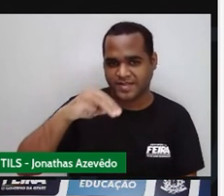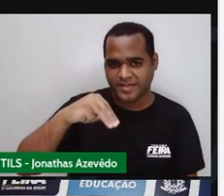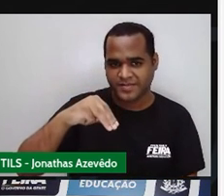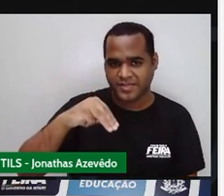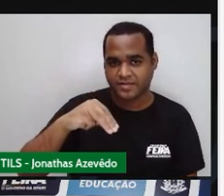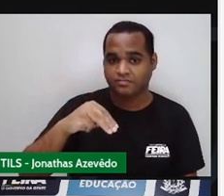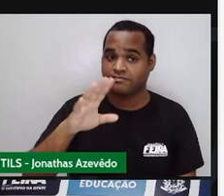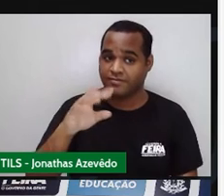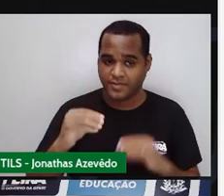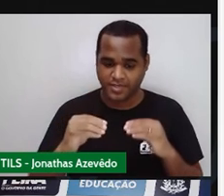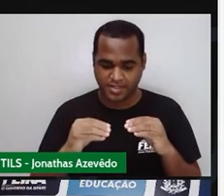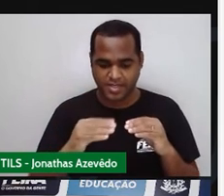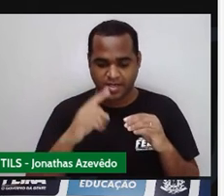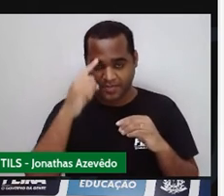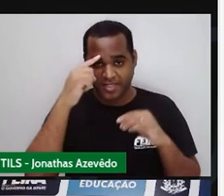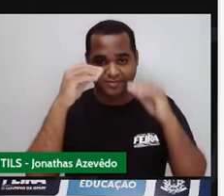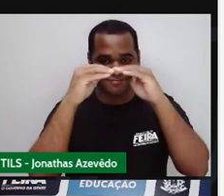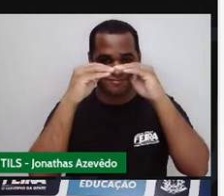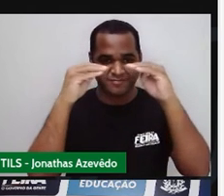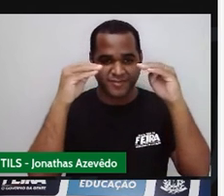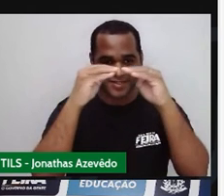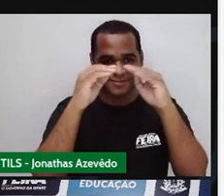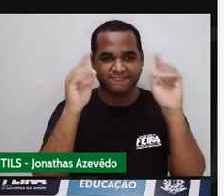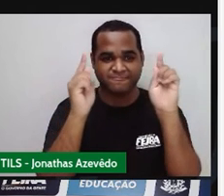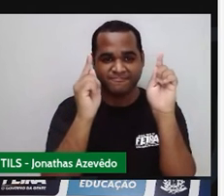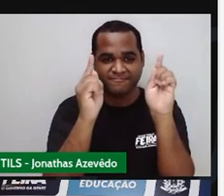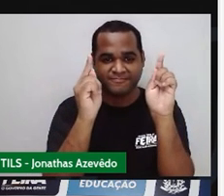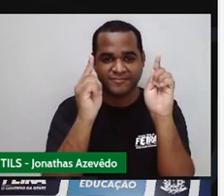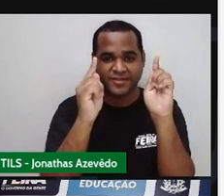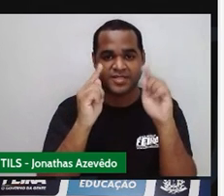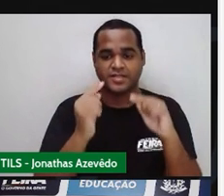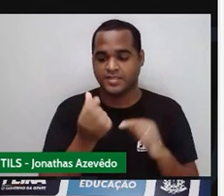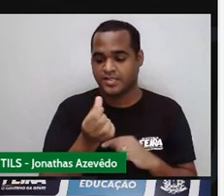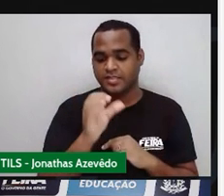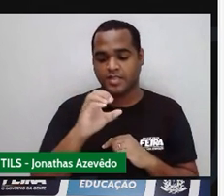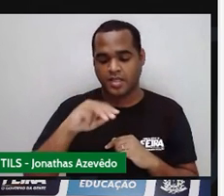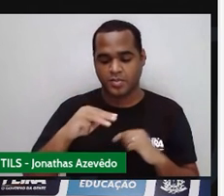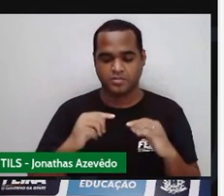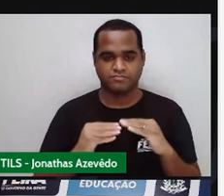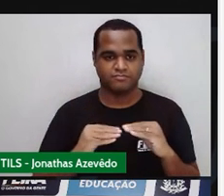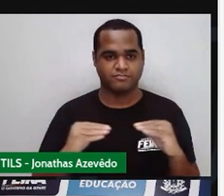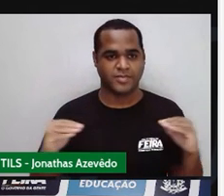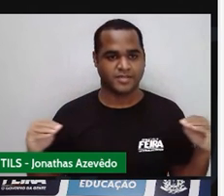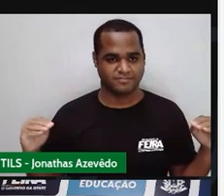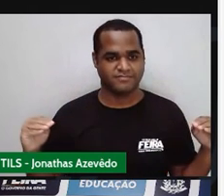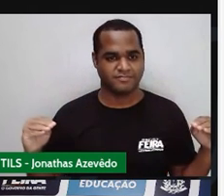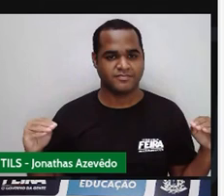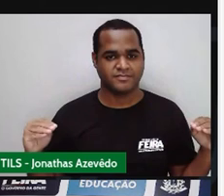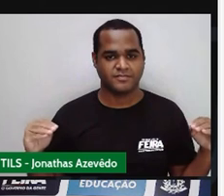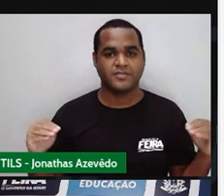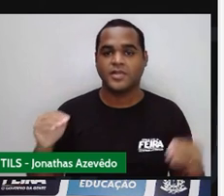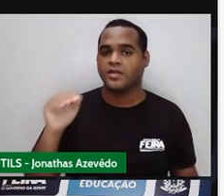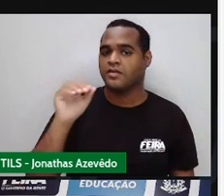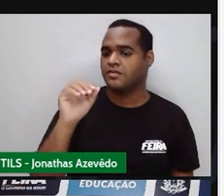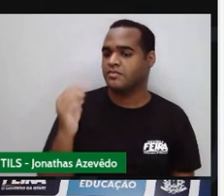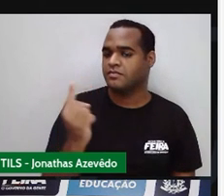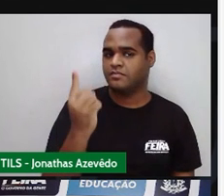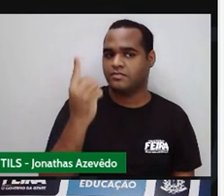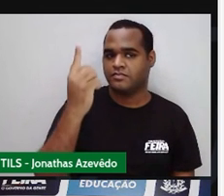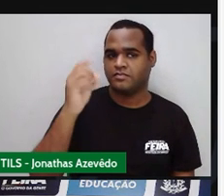é a base menor, o 6 centímetros é a base maior. E a altura 8 centímetros.